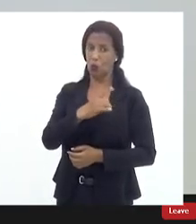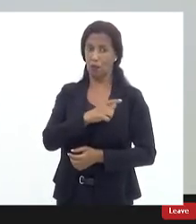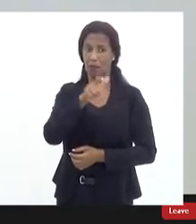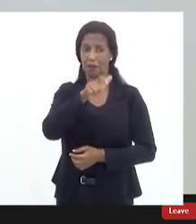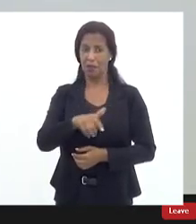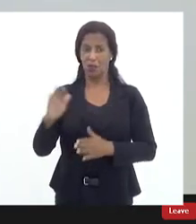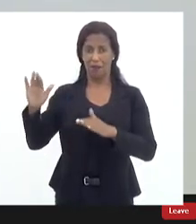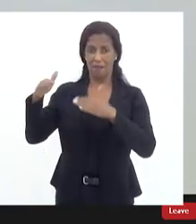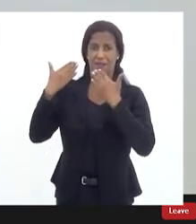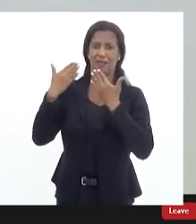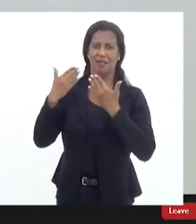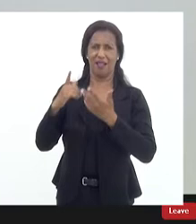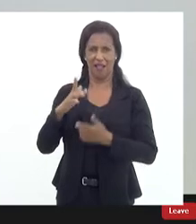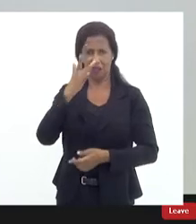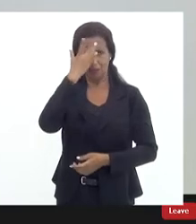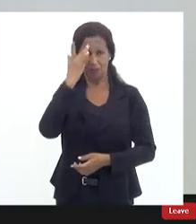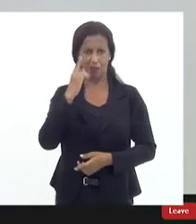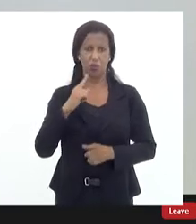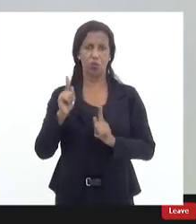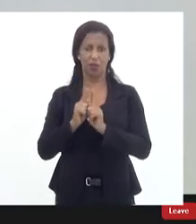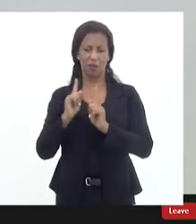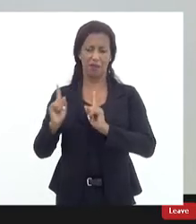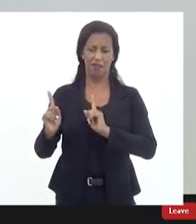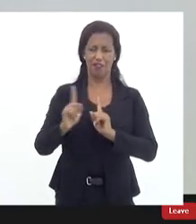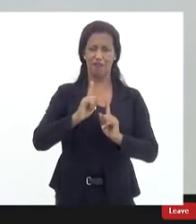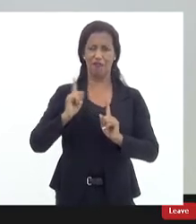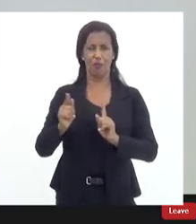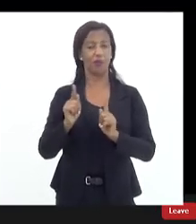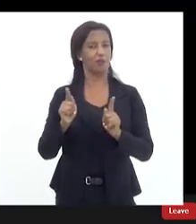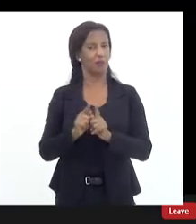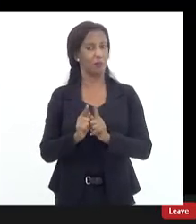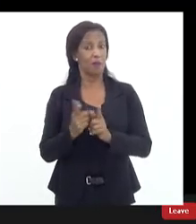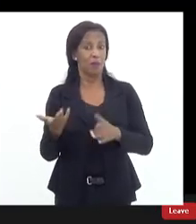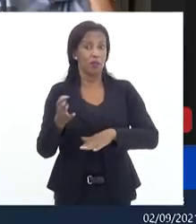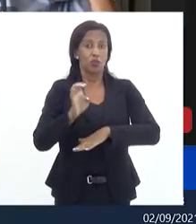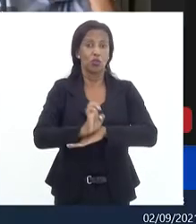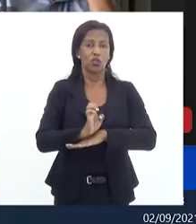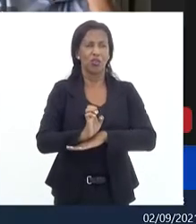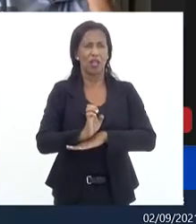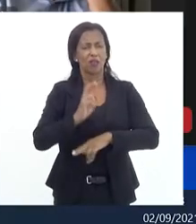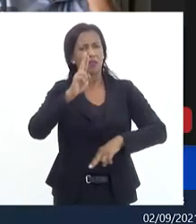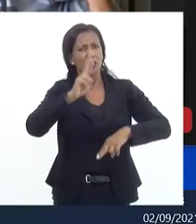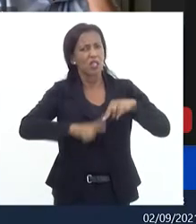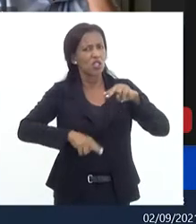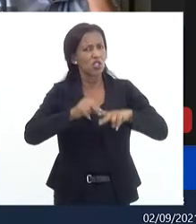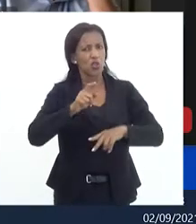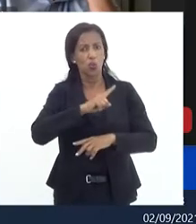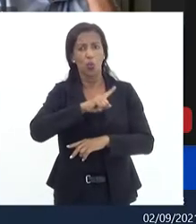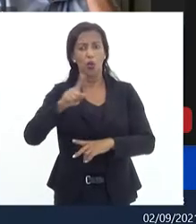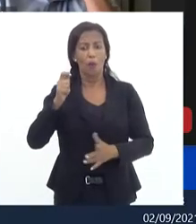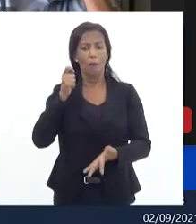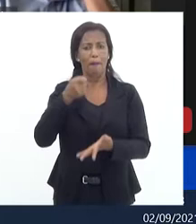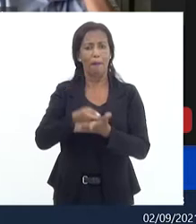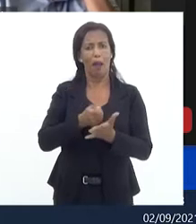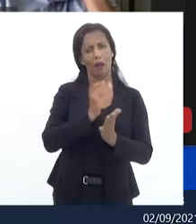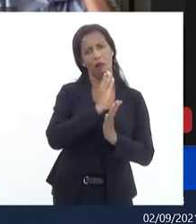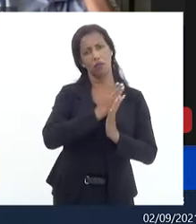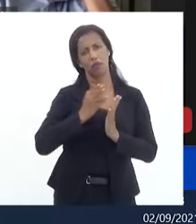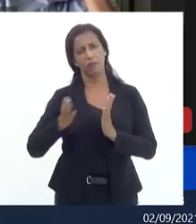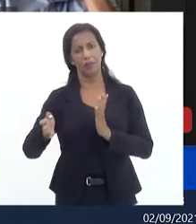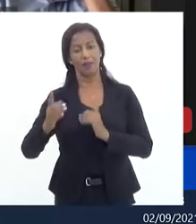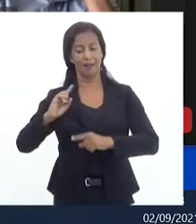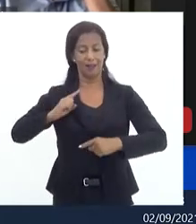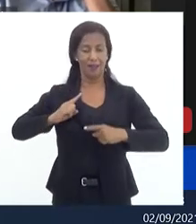humano ameaçado e das pessoas do seu núcleo mais próximo mas o Estado infelizmente desde junho não cumpre com a patela e é uma